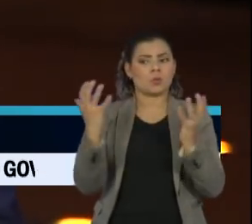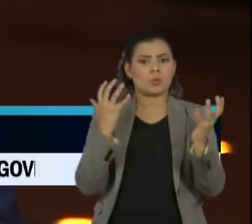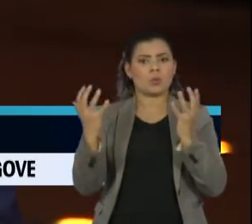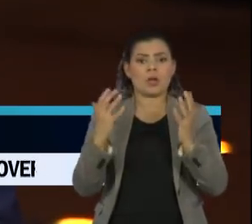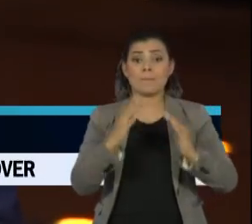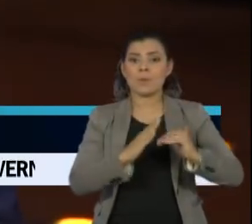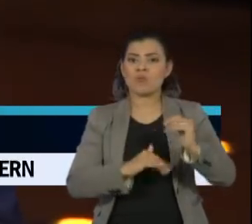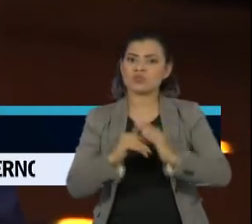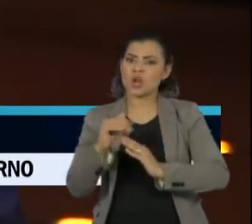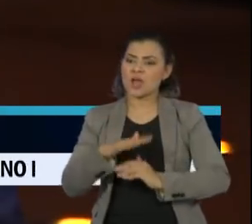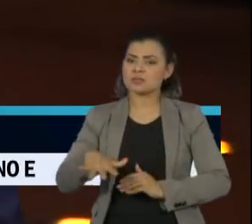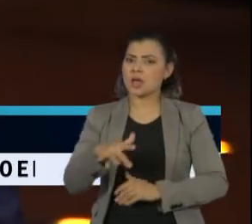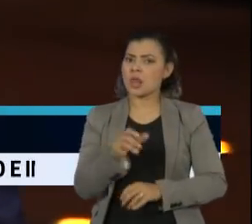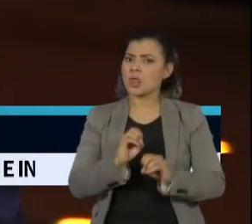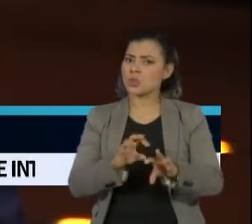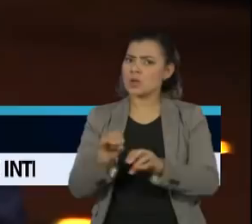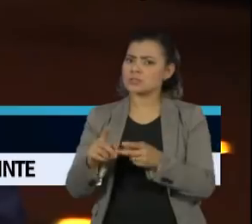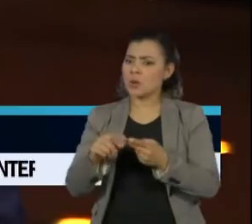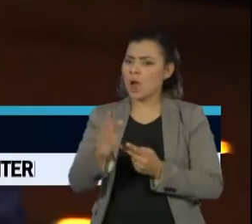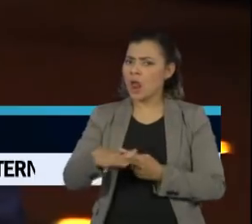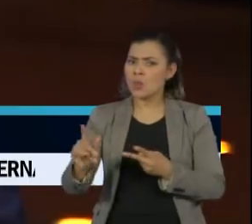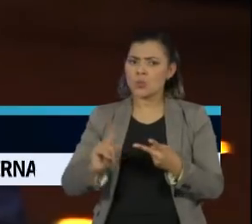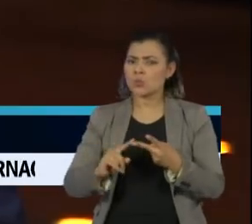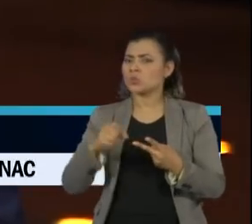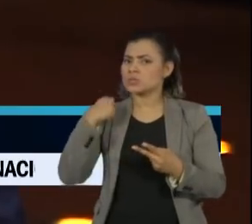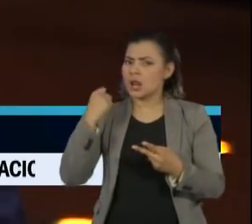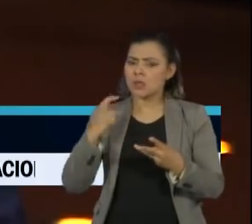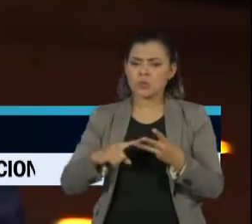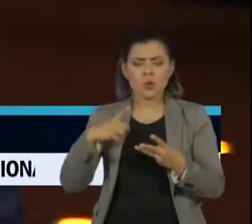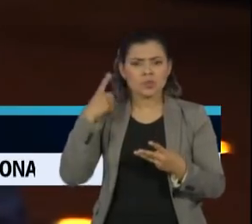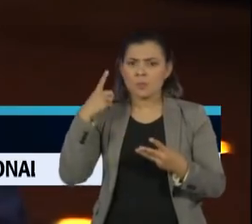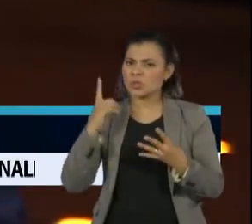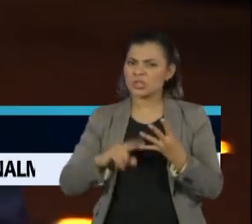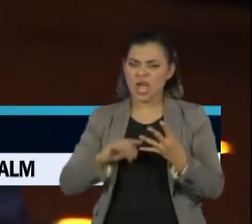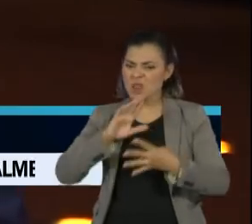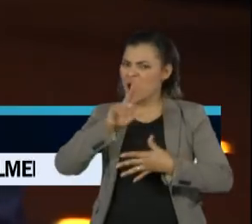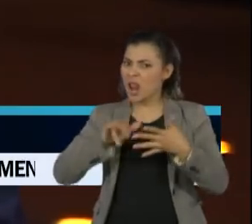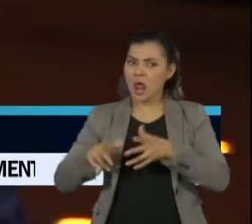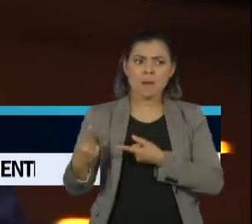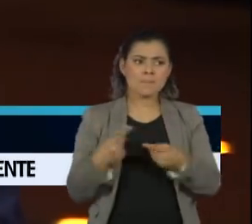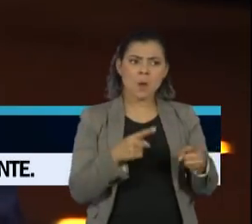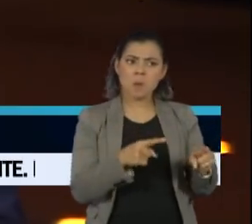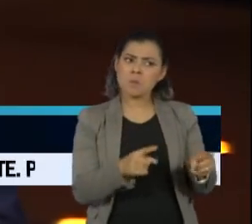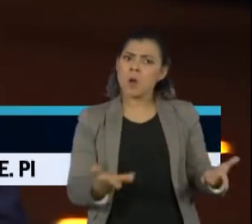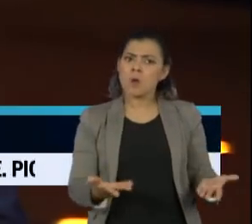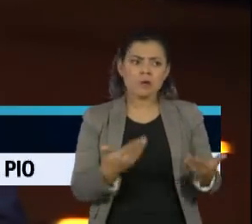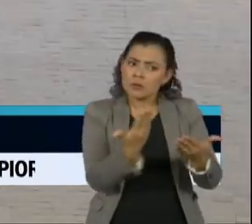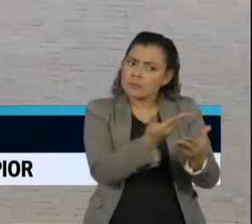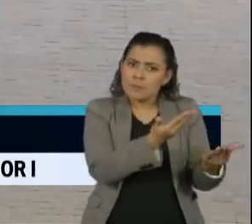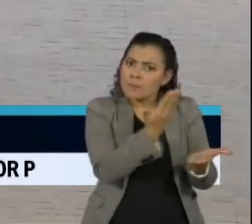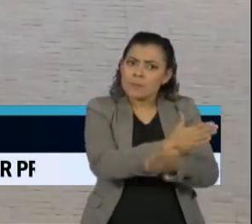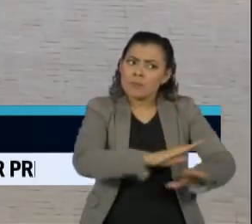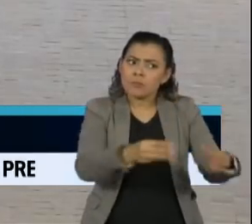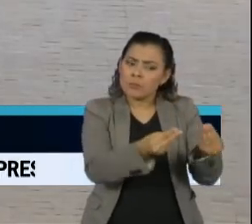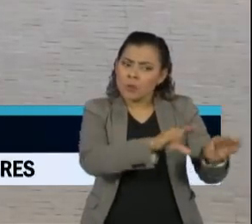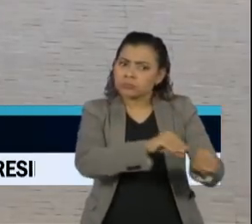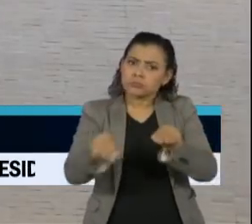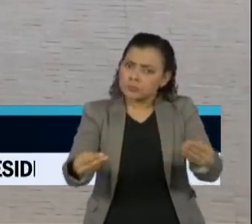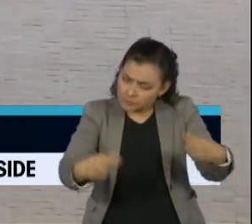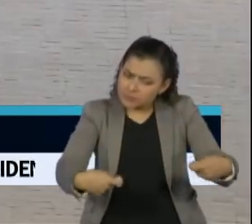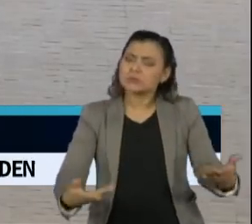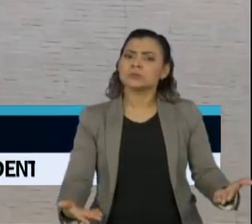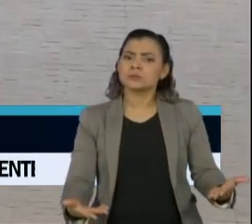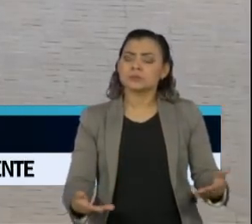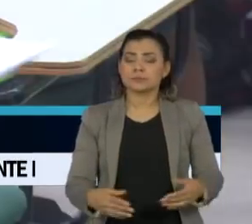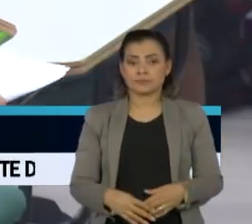especialistas da educação, estudantes, senadores, deputados. E a gente vai ver mais na reportagem agora. A confirmação